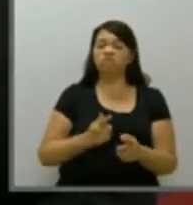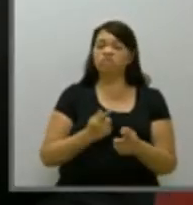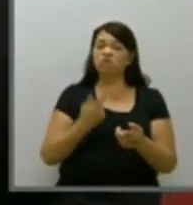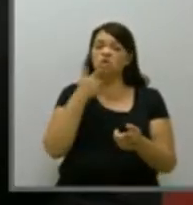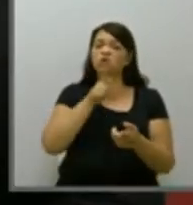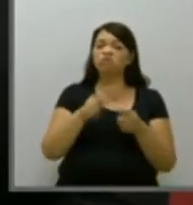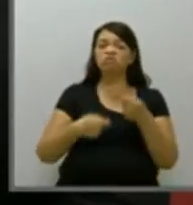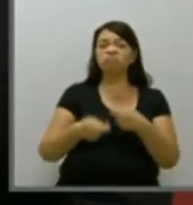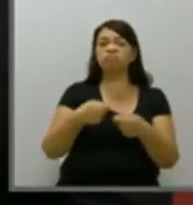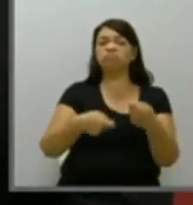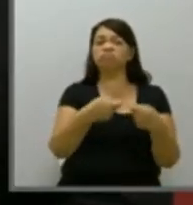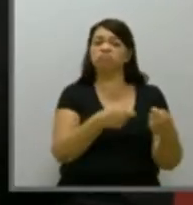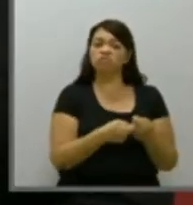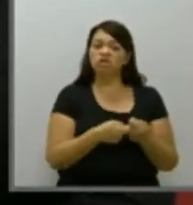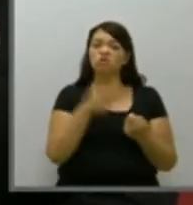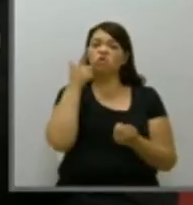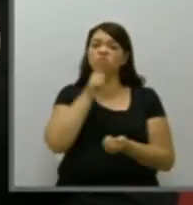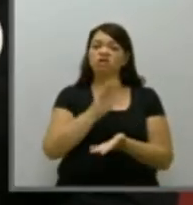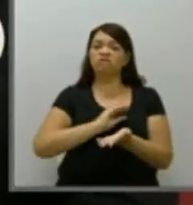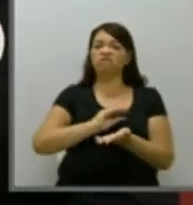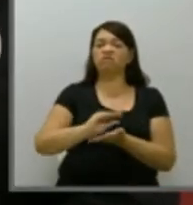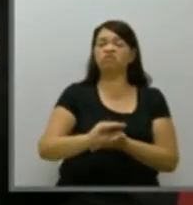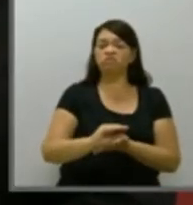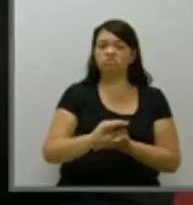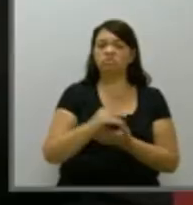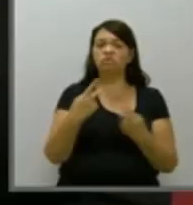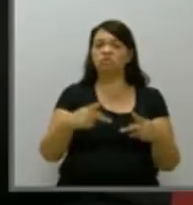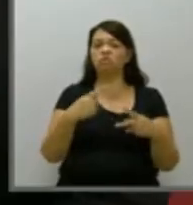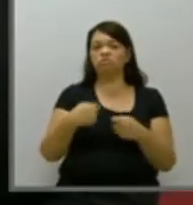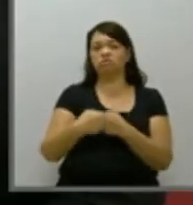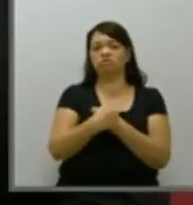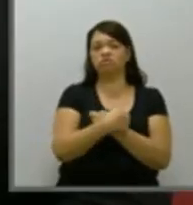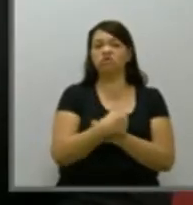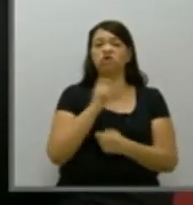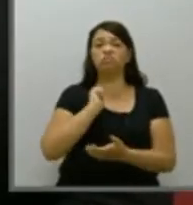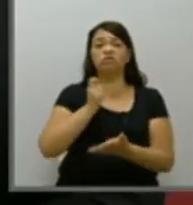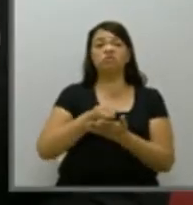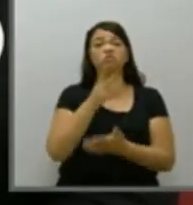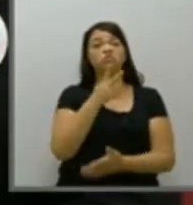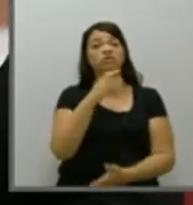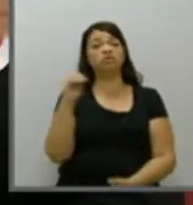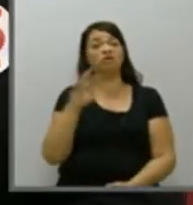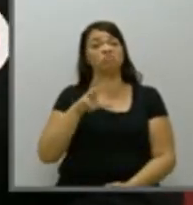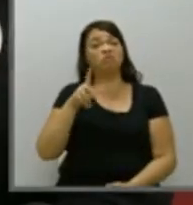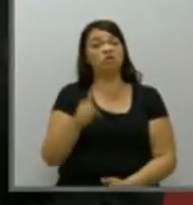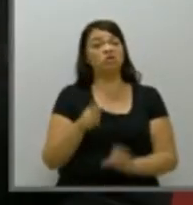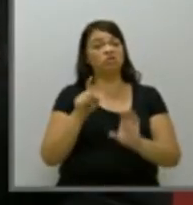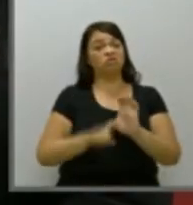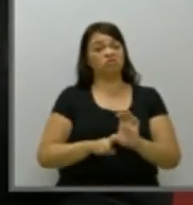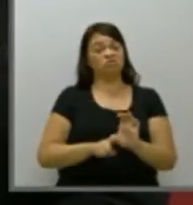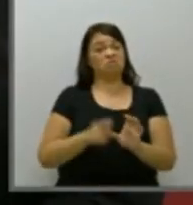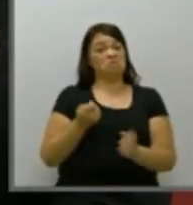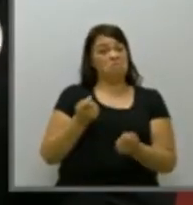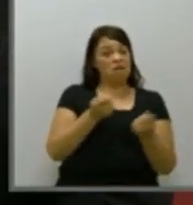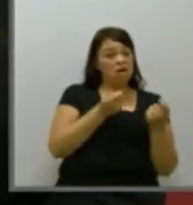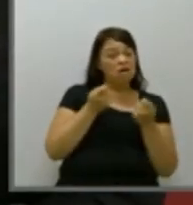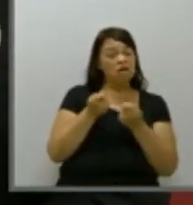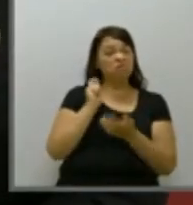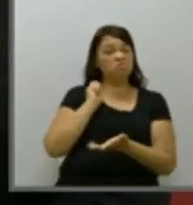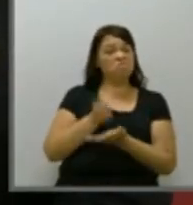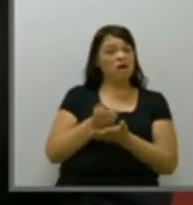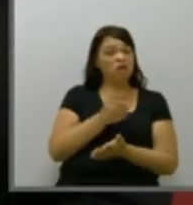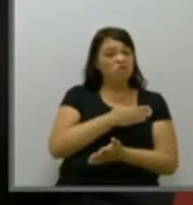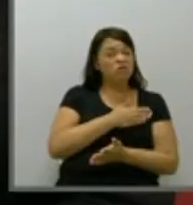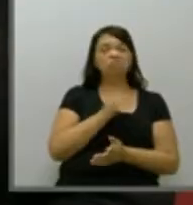promover investimentos no seu município. Nós pagamos 200 milhões em dívidas, que parece que estavam pagas, pelo que se diz aqui.